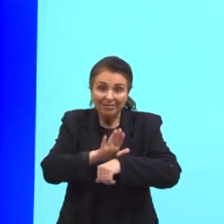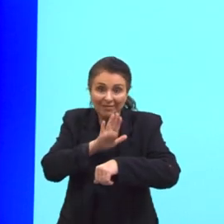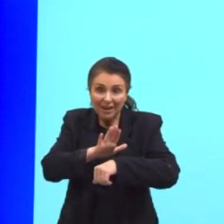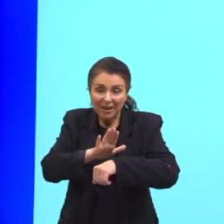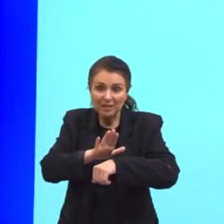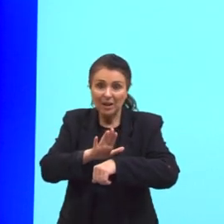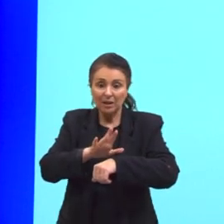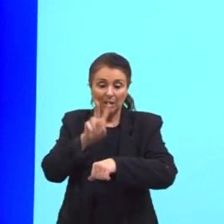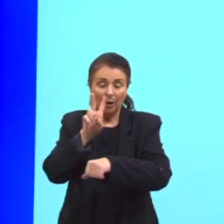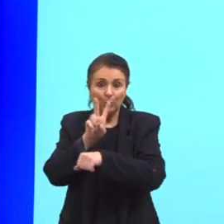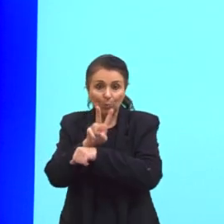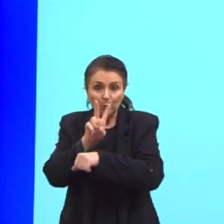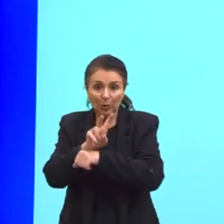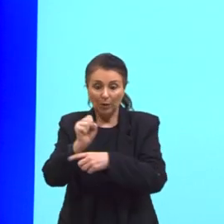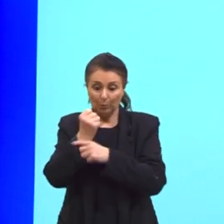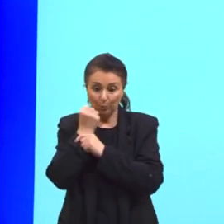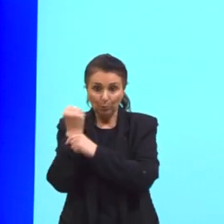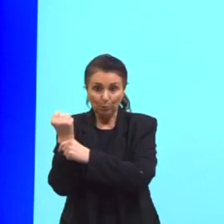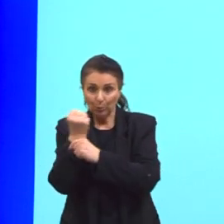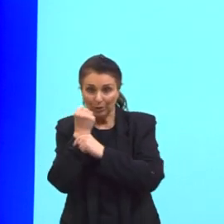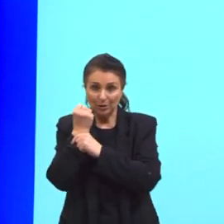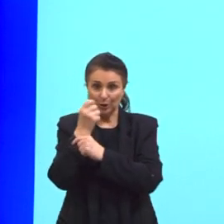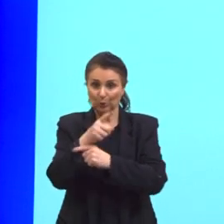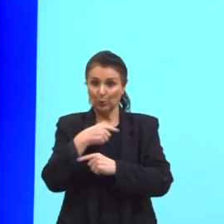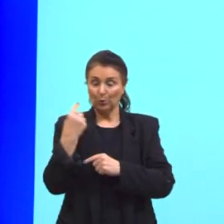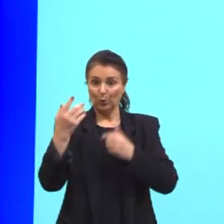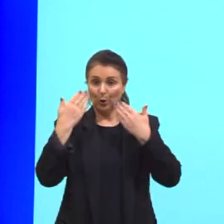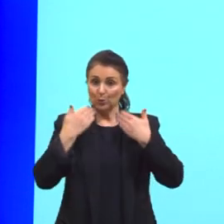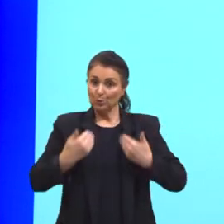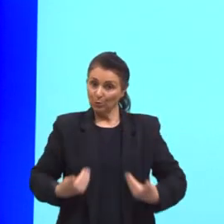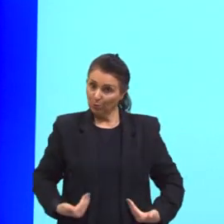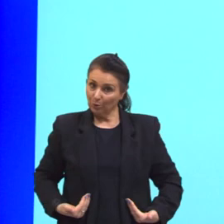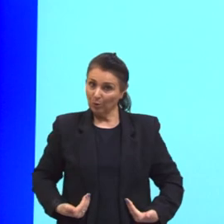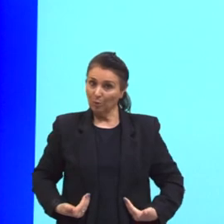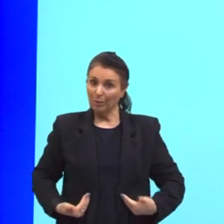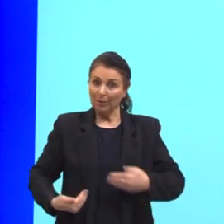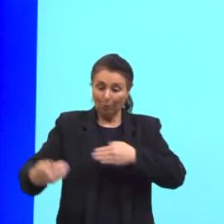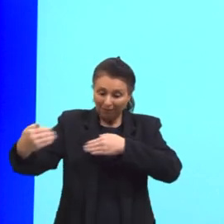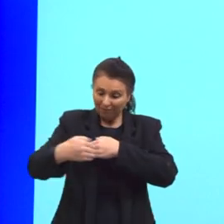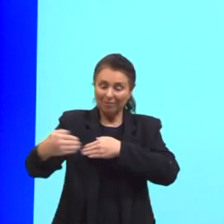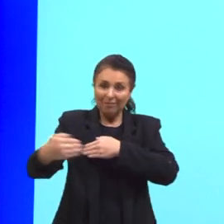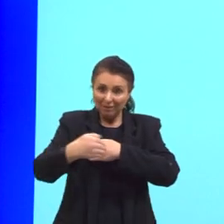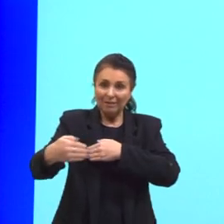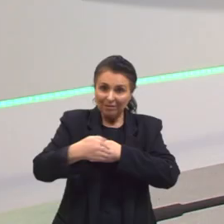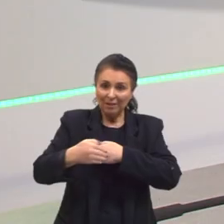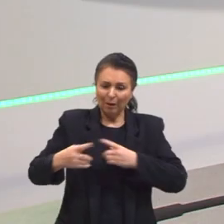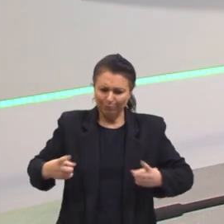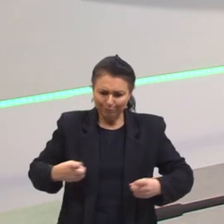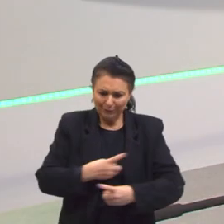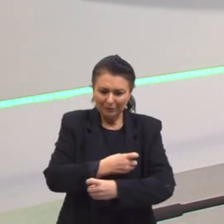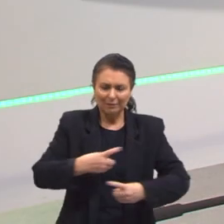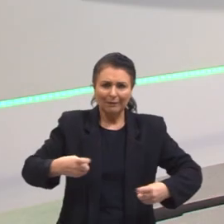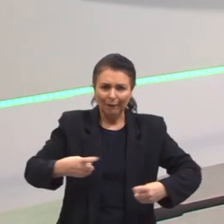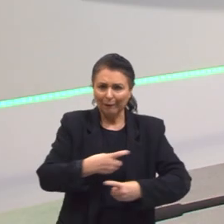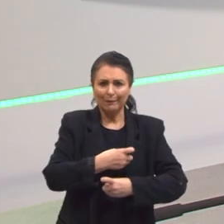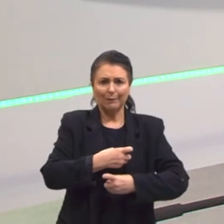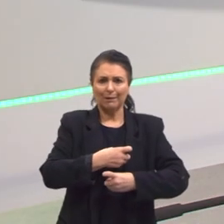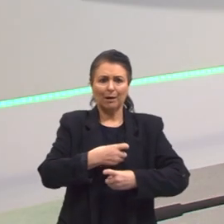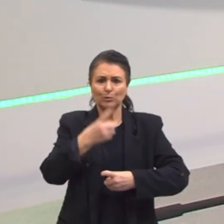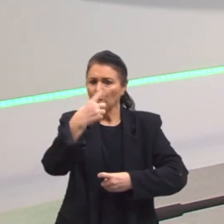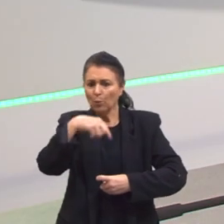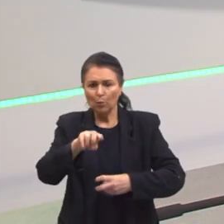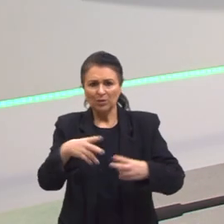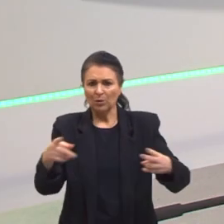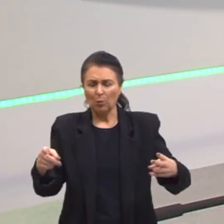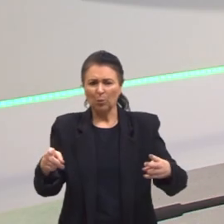ferimento para proteger o nosso corpo para não entrar bactérias, patogênicas, ou